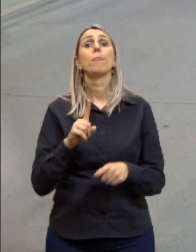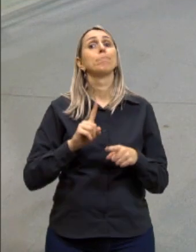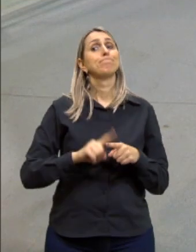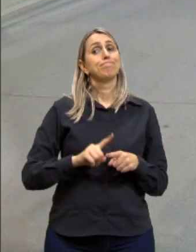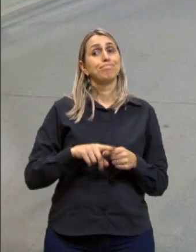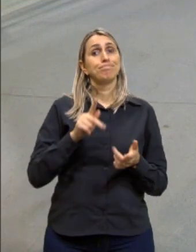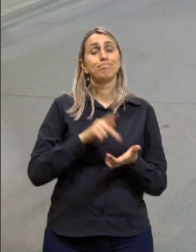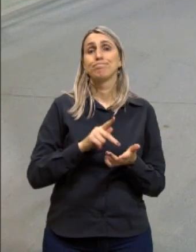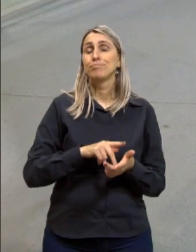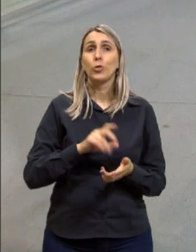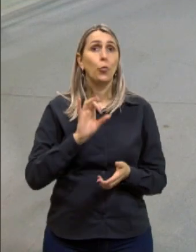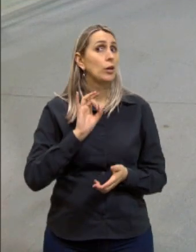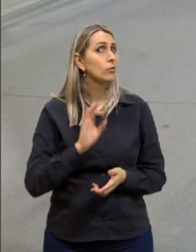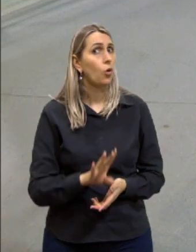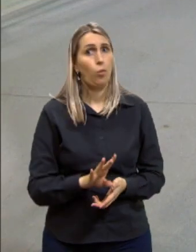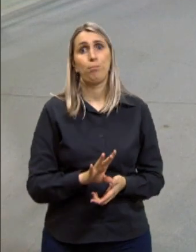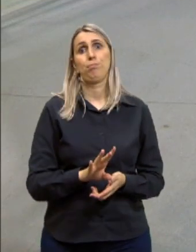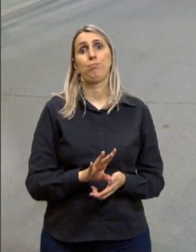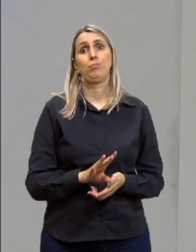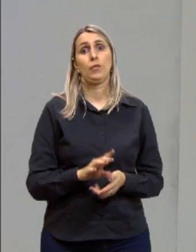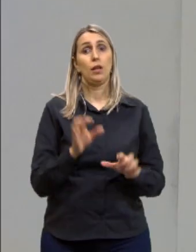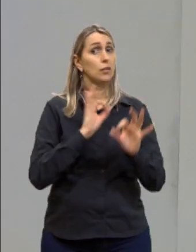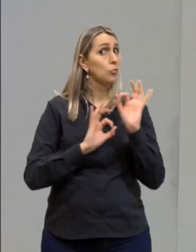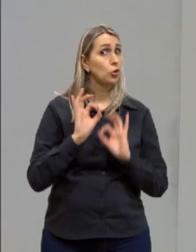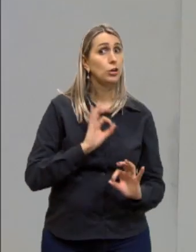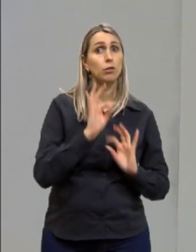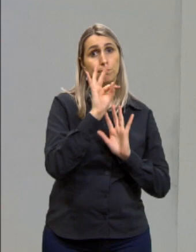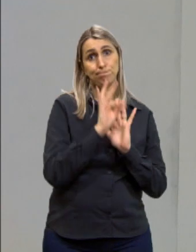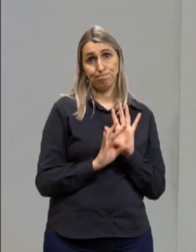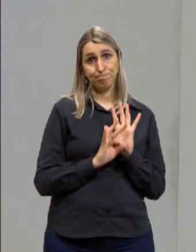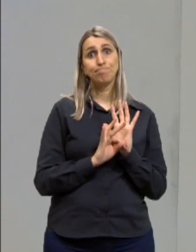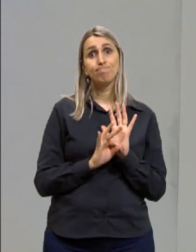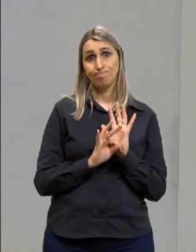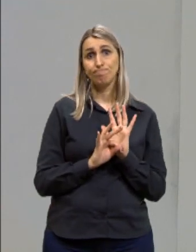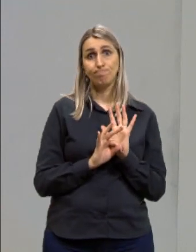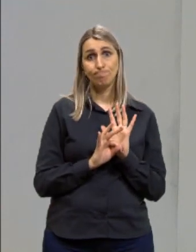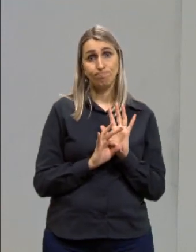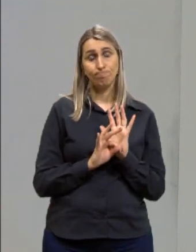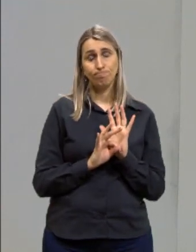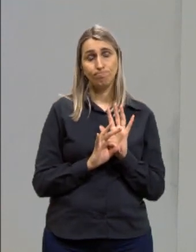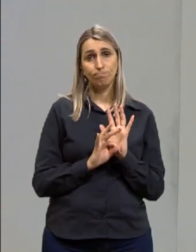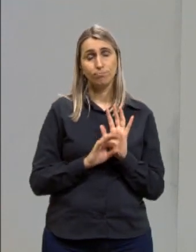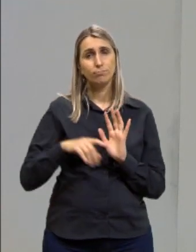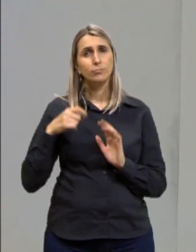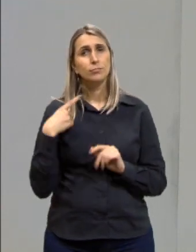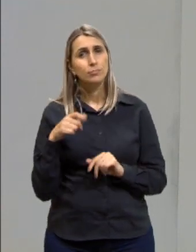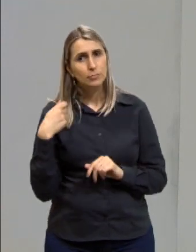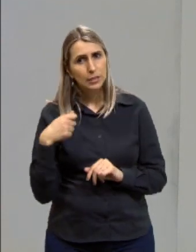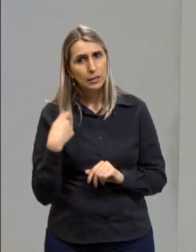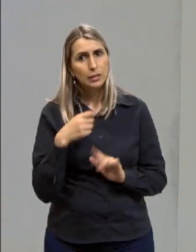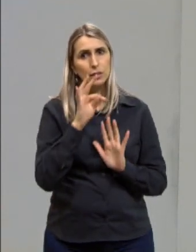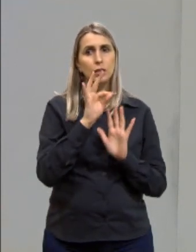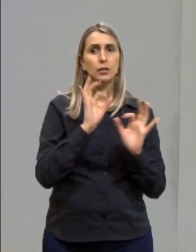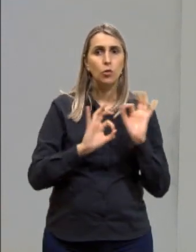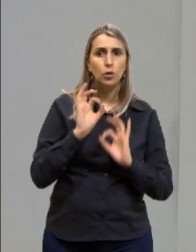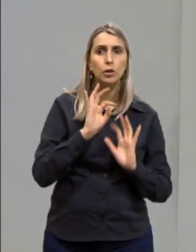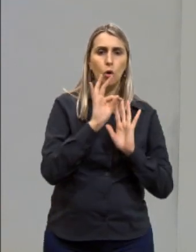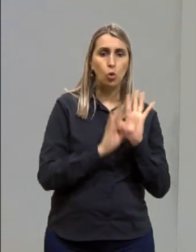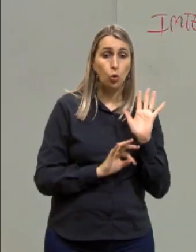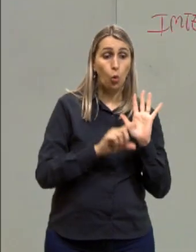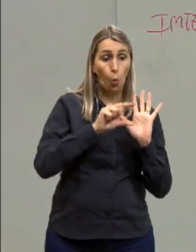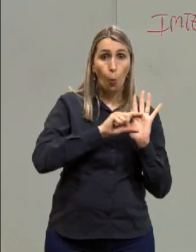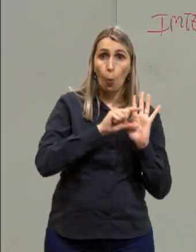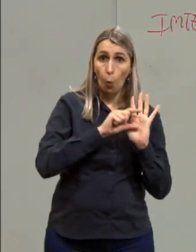verdade, não adianta somente esse projeto, tá? Tem que ter esse projeto? Tem, mas o que está no